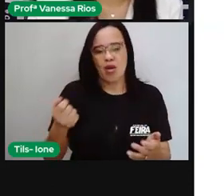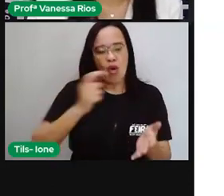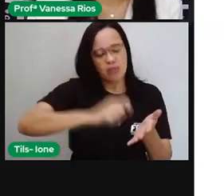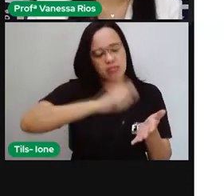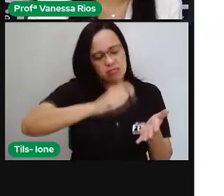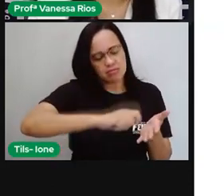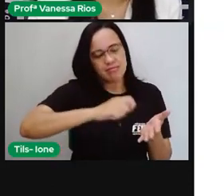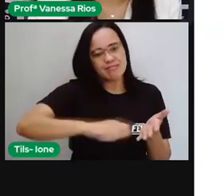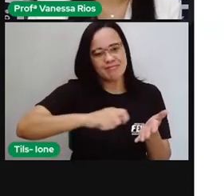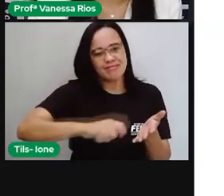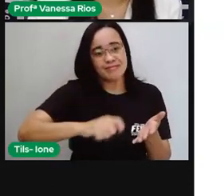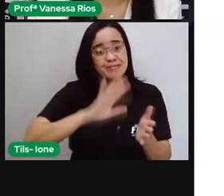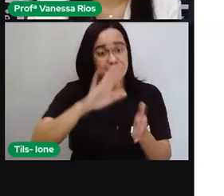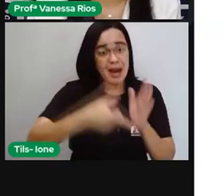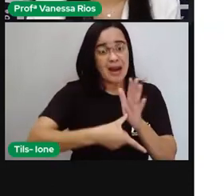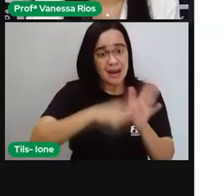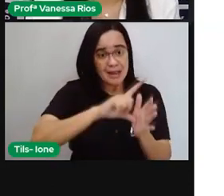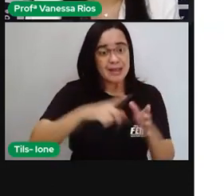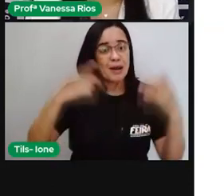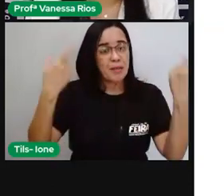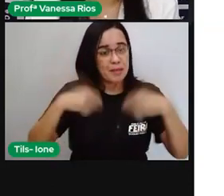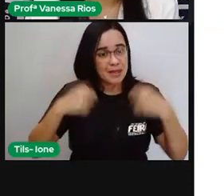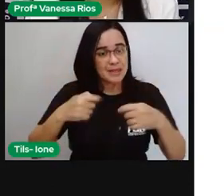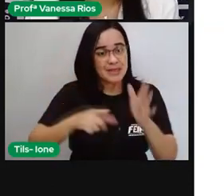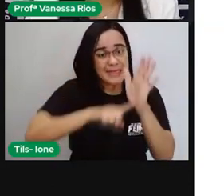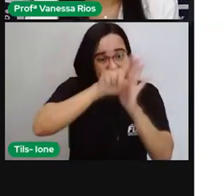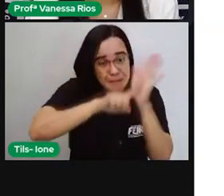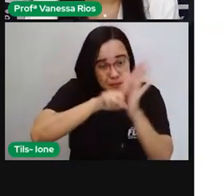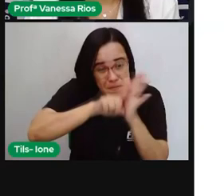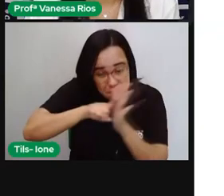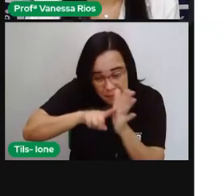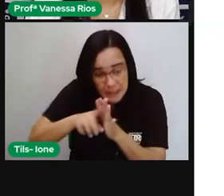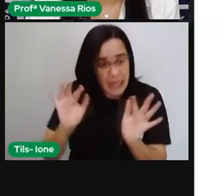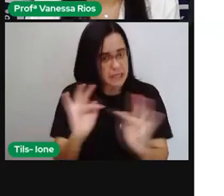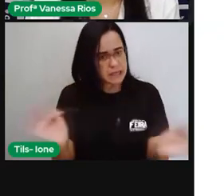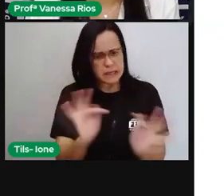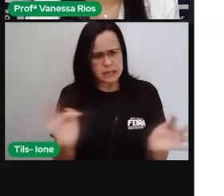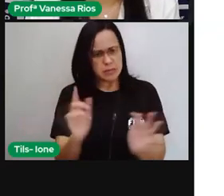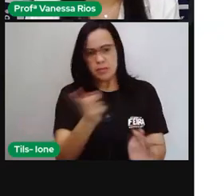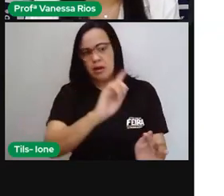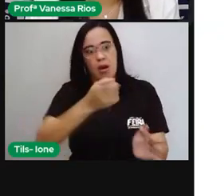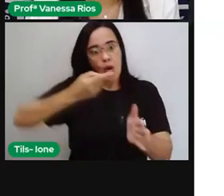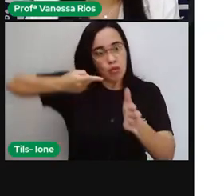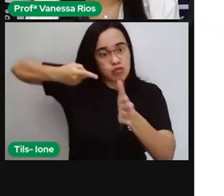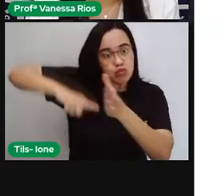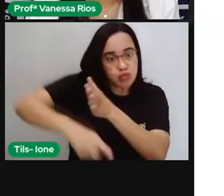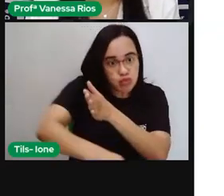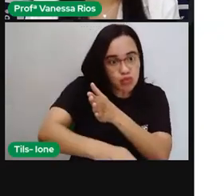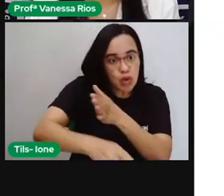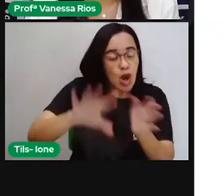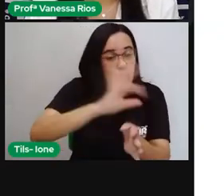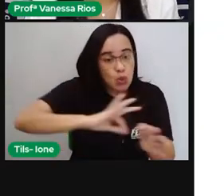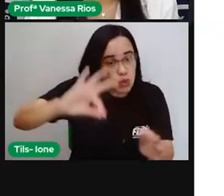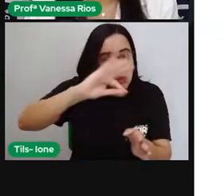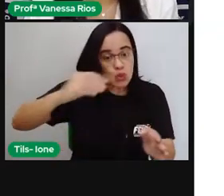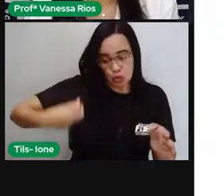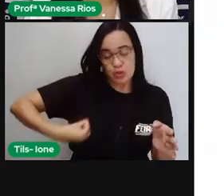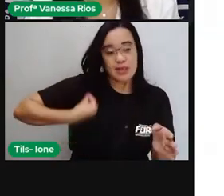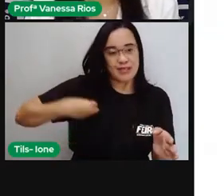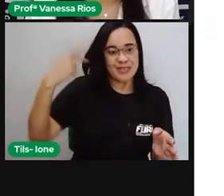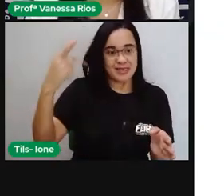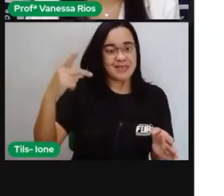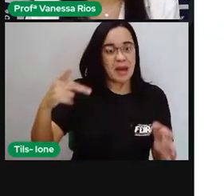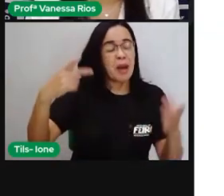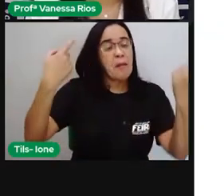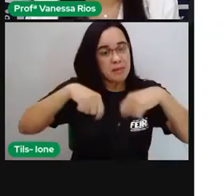escrever o escritor faz o que? Uma pesquisa profunda sobre todos os fatos né que vão sendo ali contados